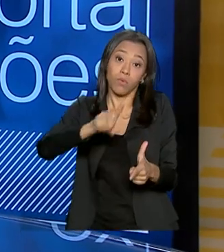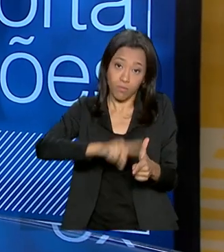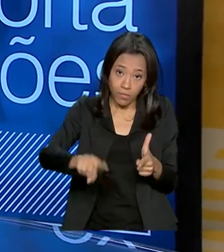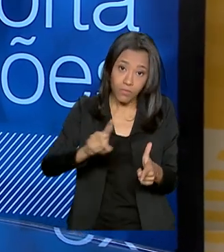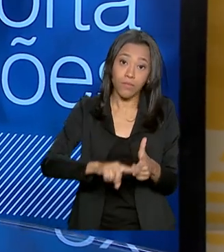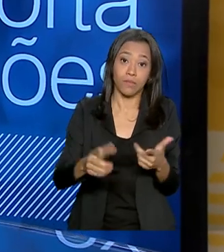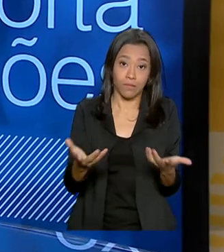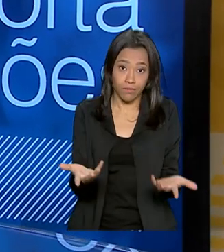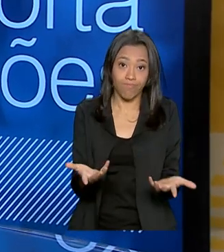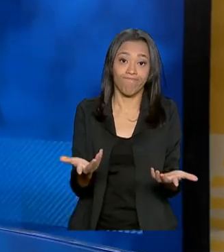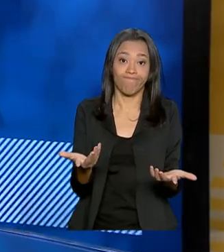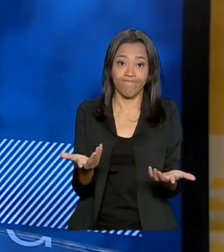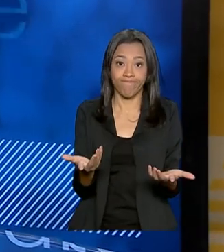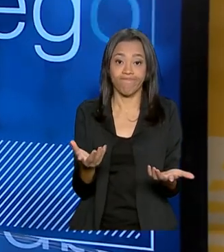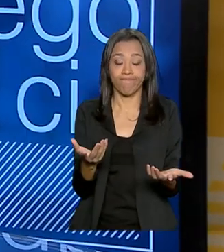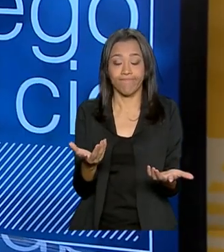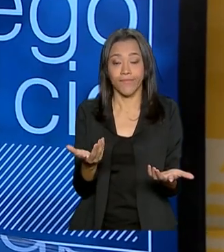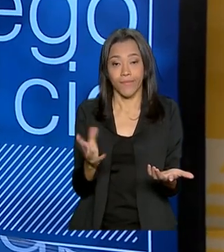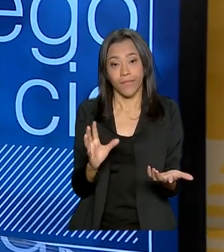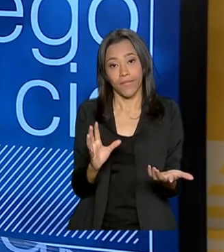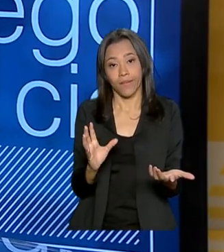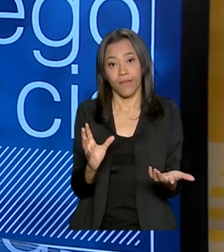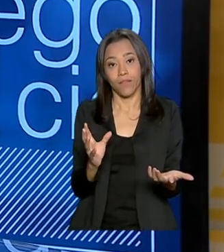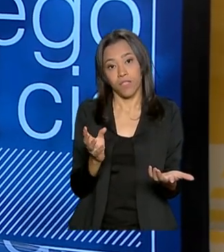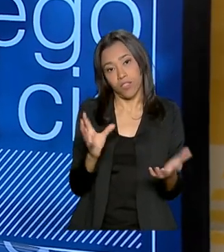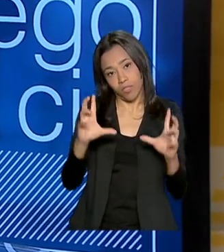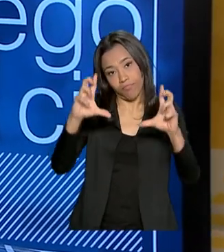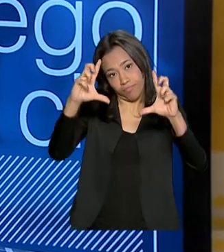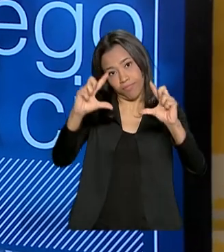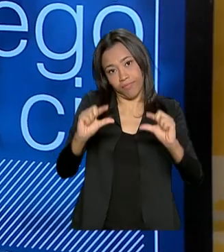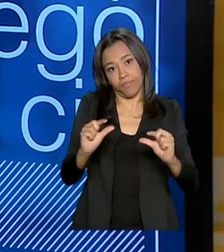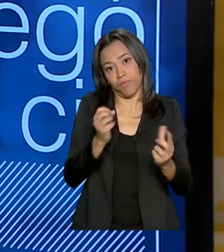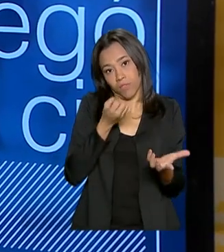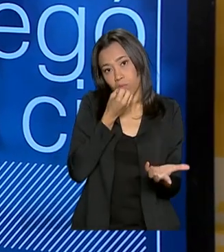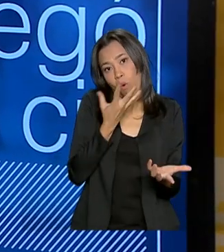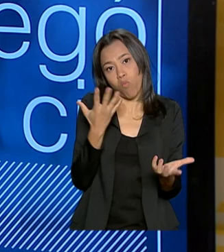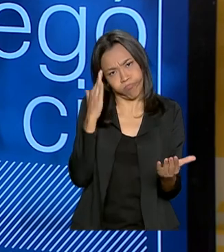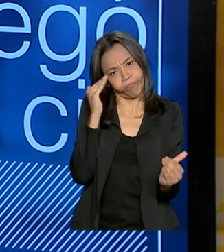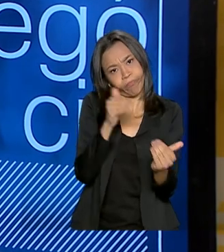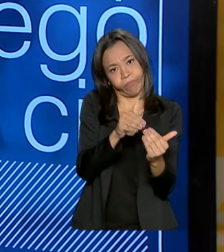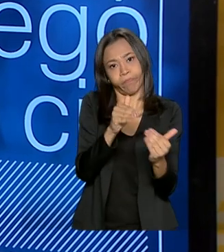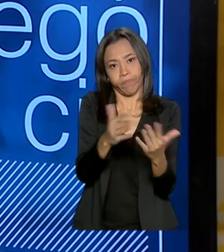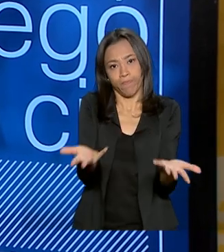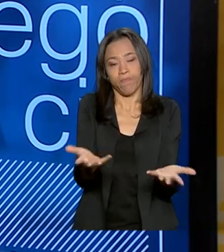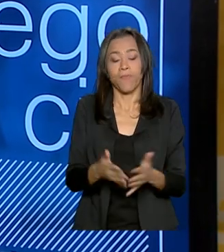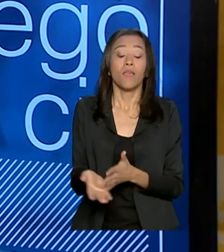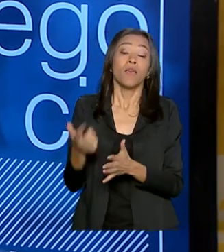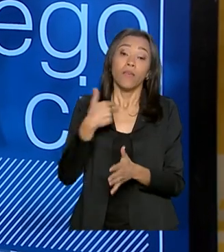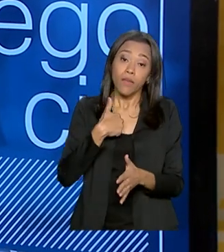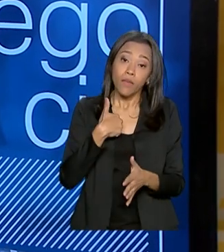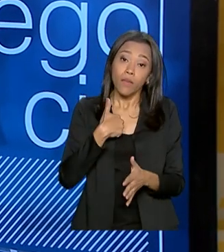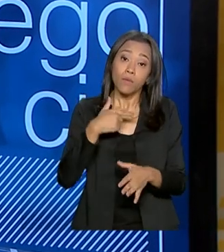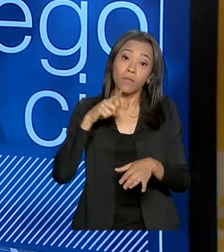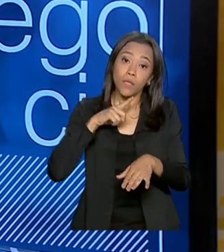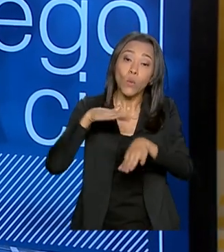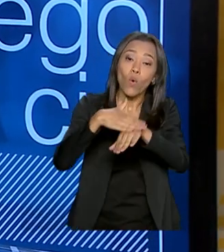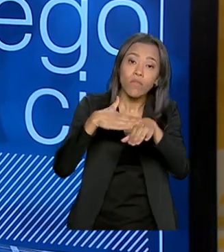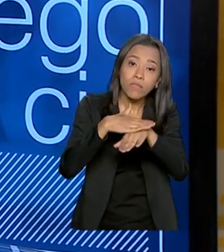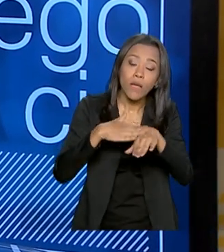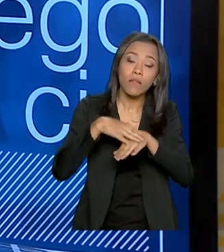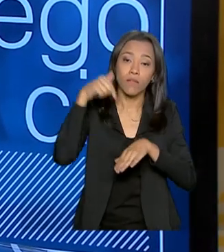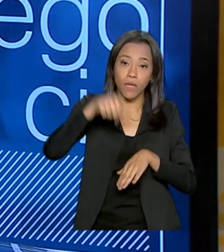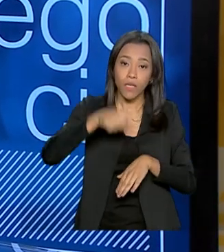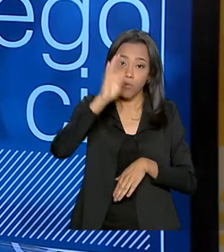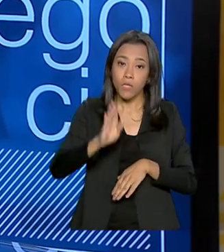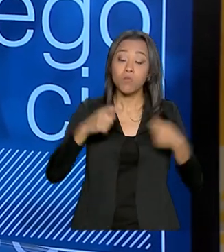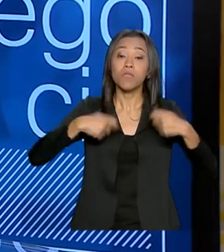cheguem a um bom termo. E eu tenho conversado que nós precisamos ter aqui no Brasil